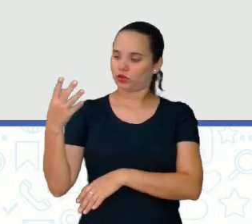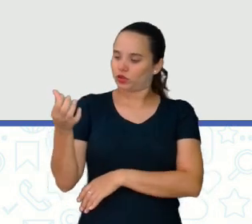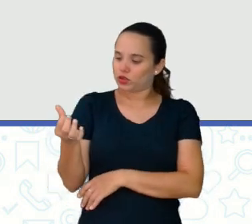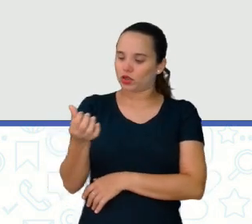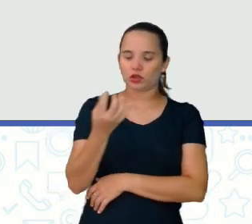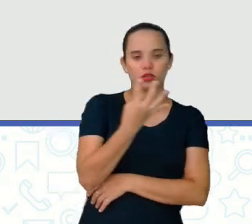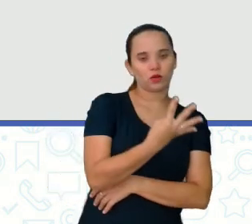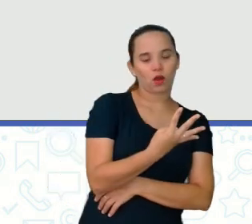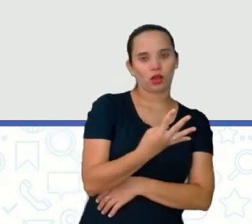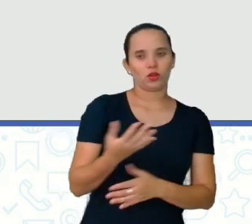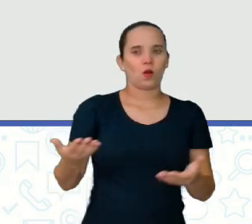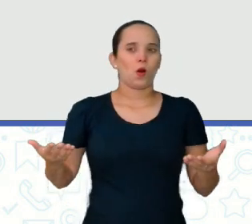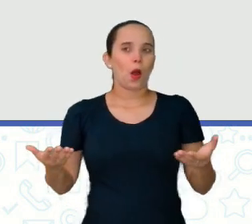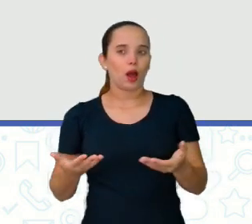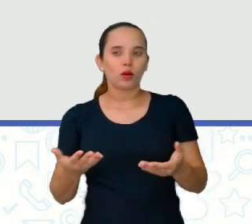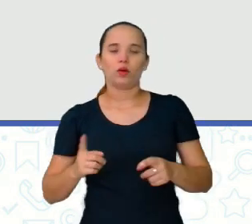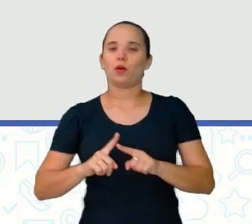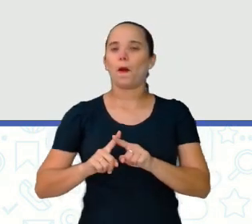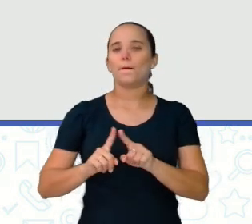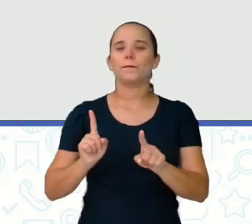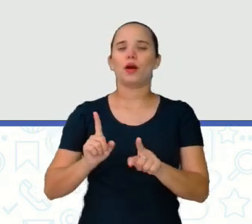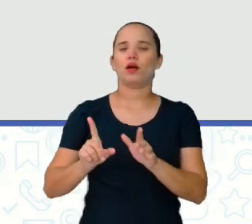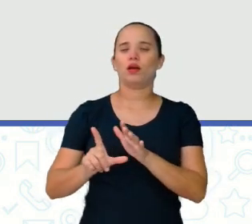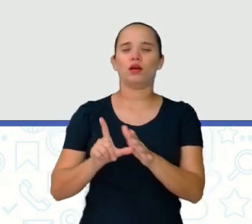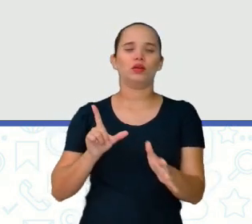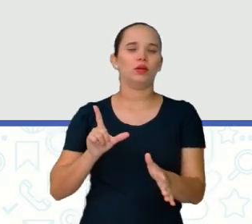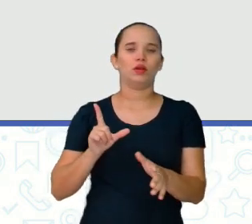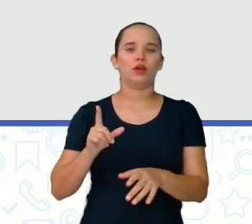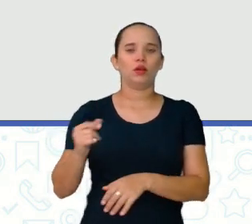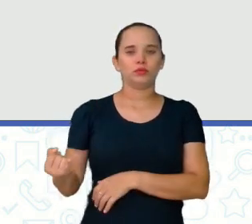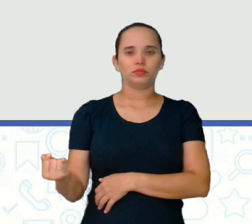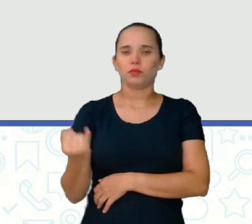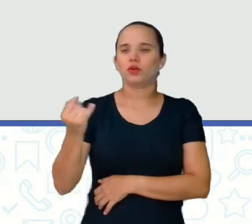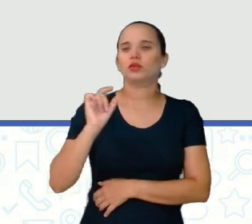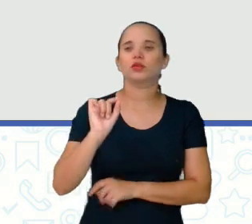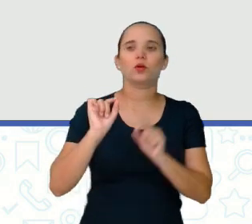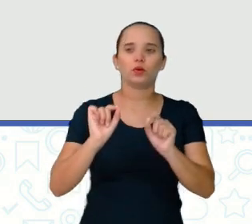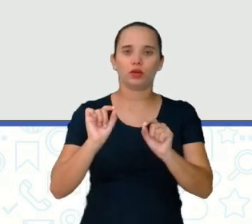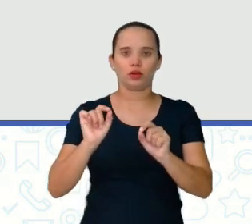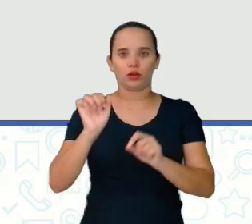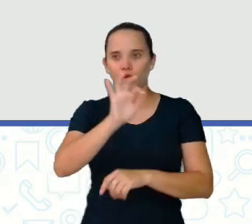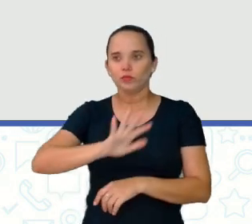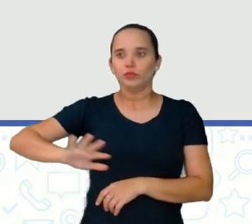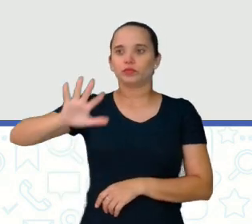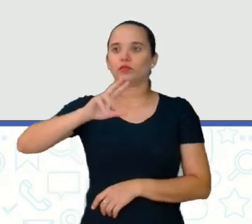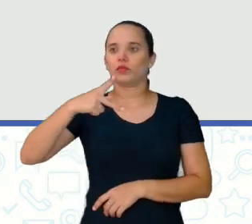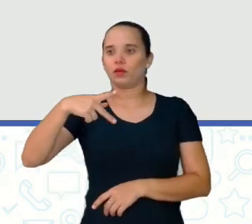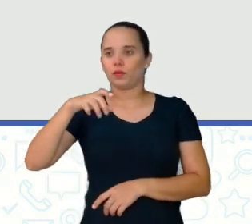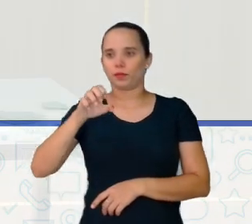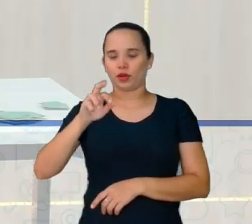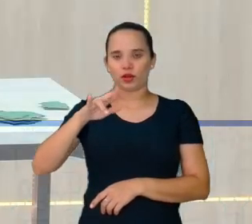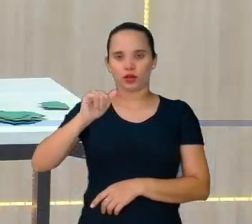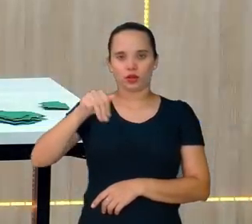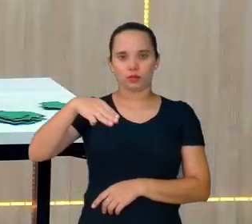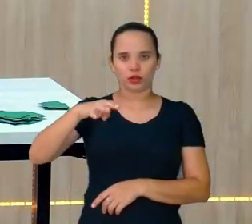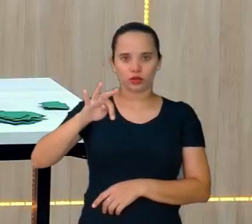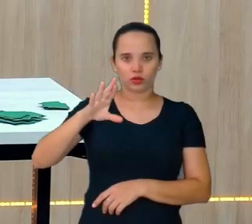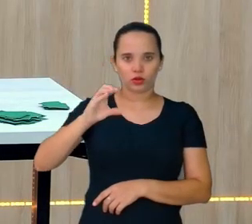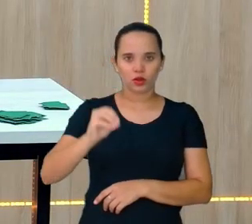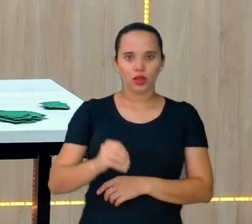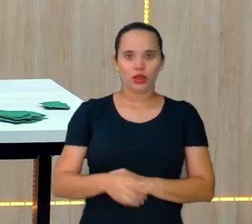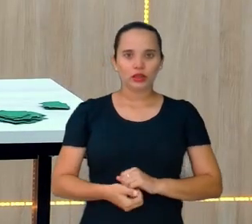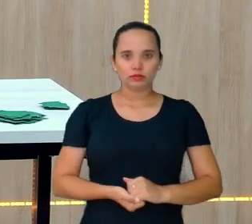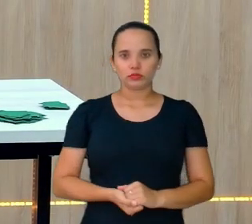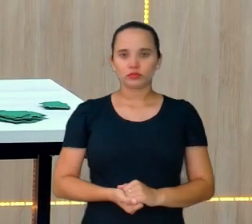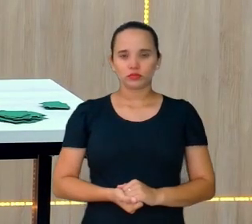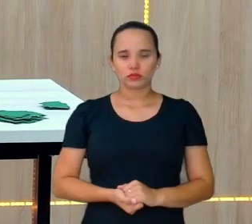Mas o mais importante é qual é o perímetro desta figura. Uma figura